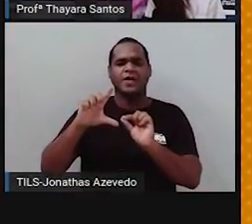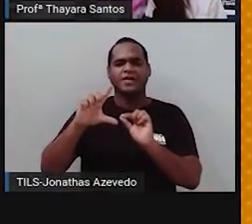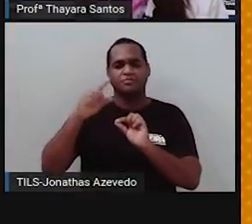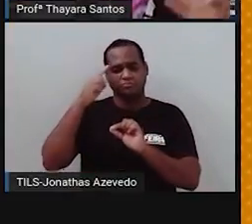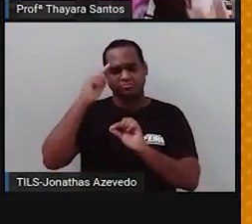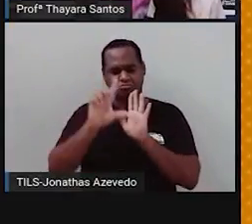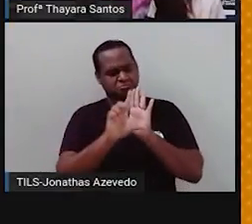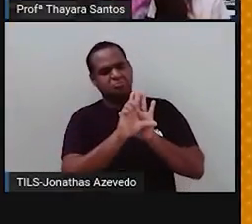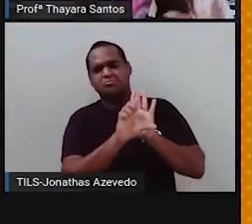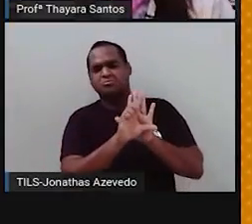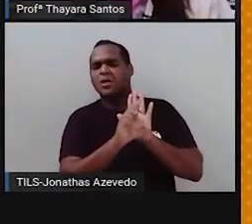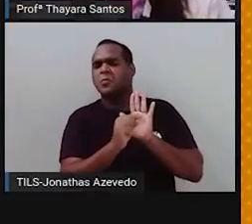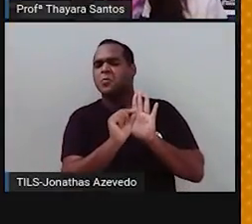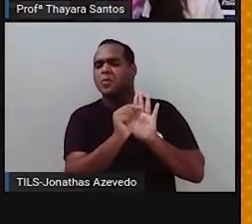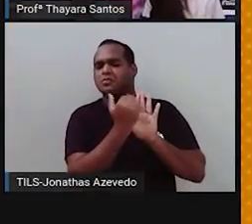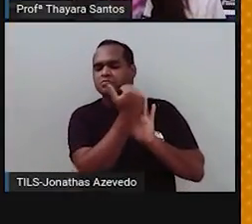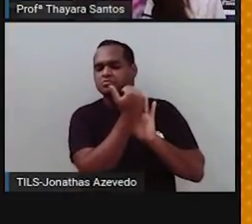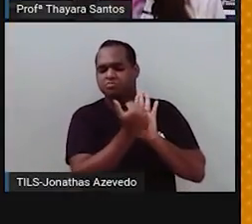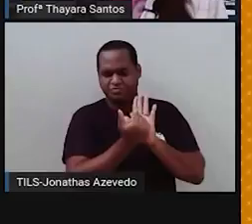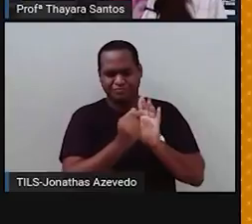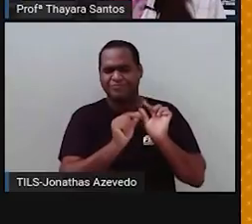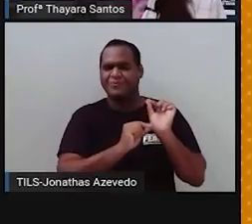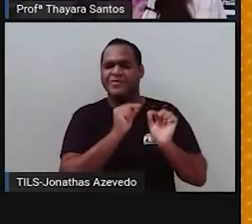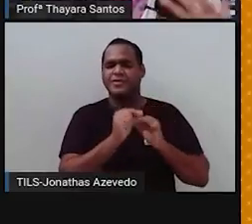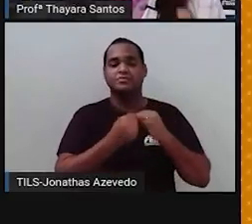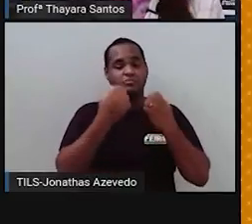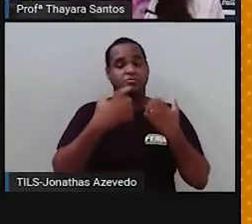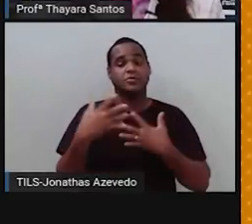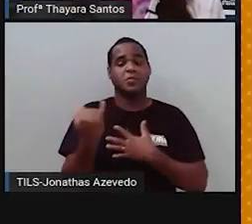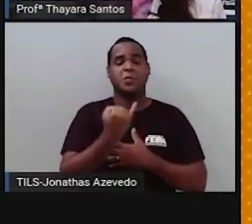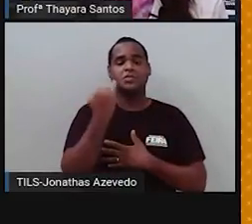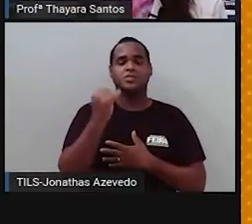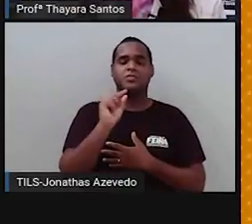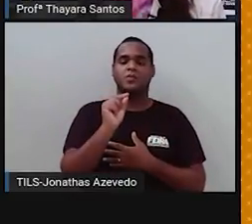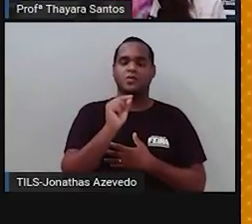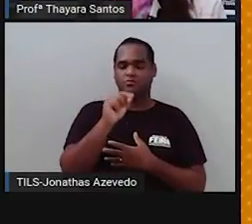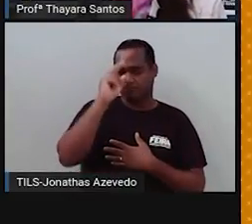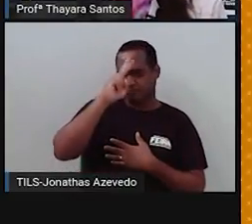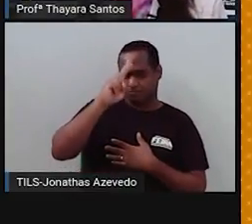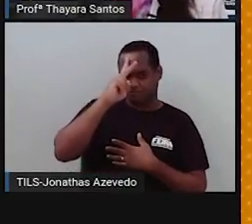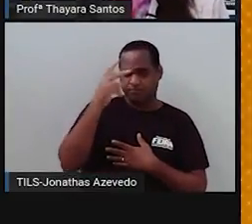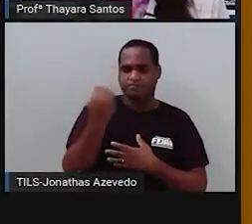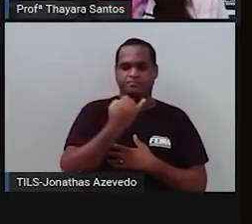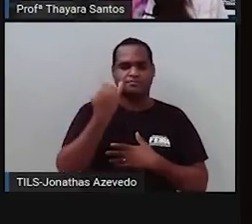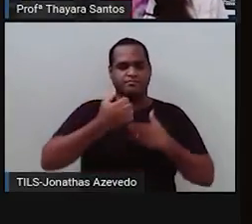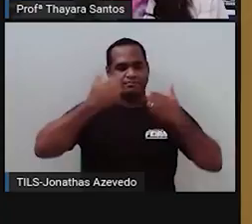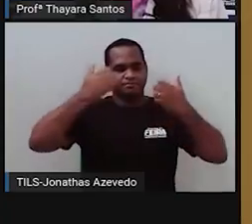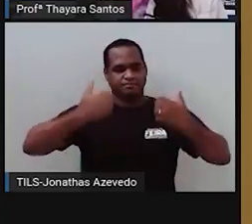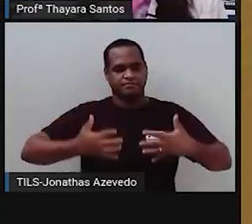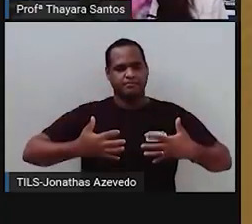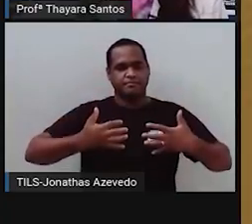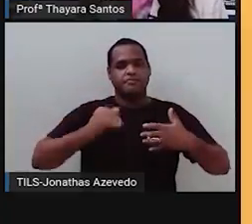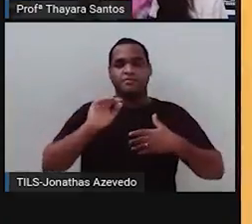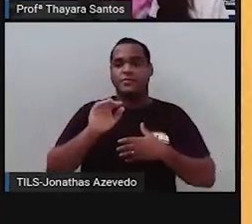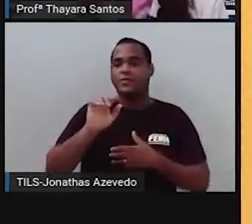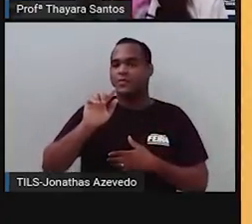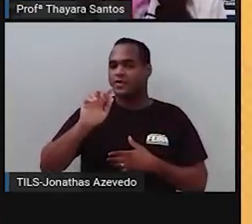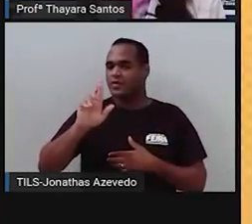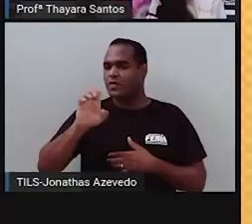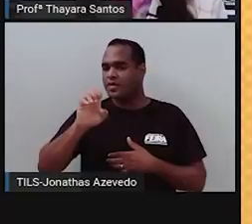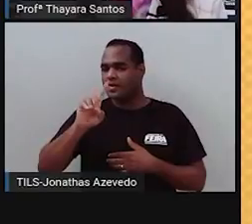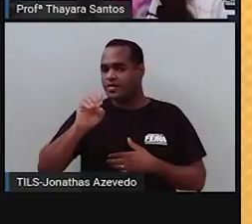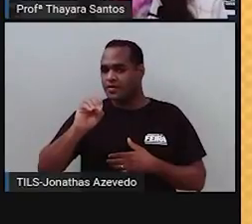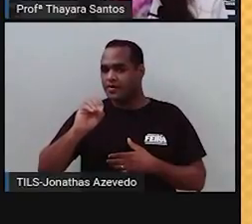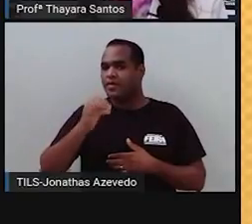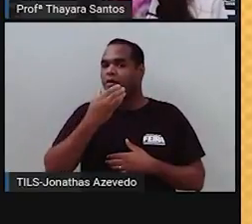as leis dele? O que é que ele fez de tão importante? Então, vamos lá relembrar quem foi Gregor Mendel. Então, Gregor Mendel, ele era